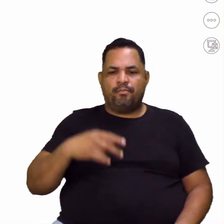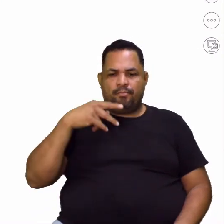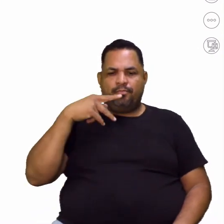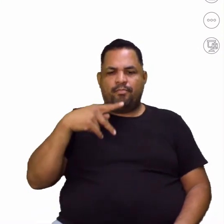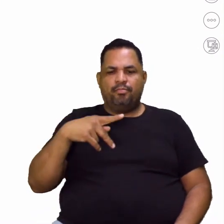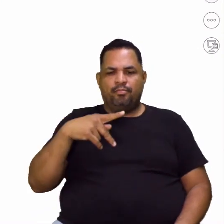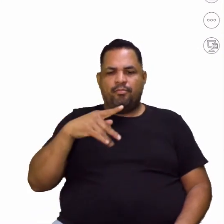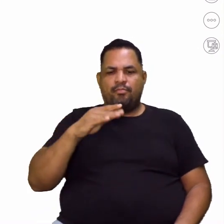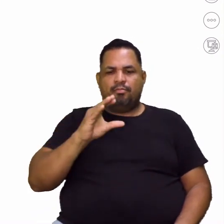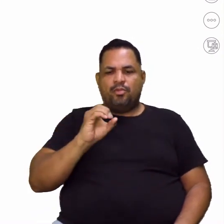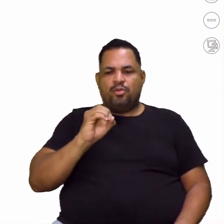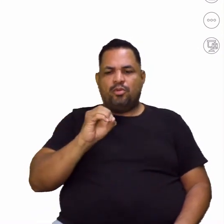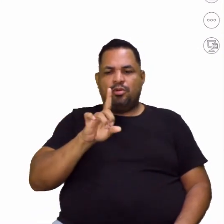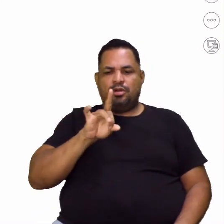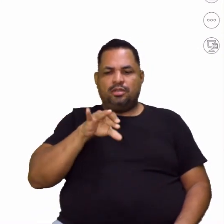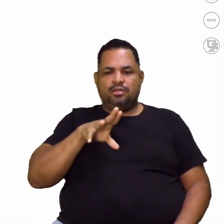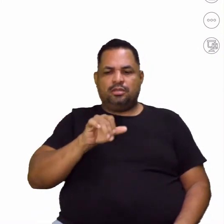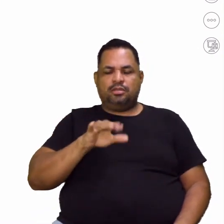Polissemia.